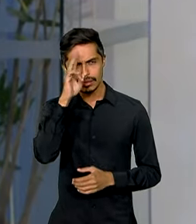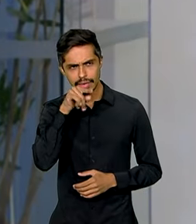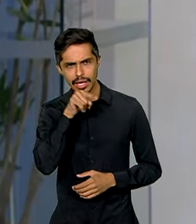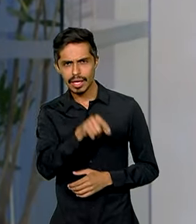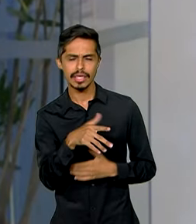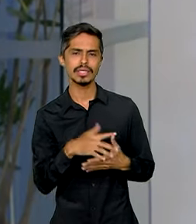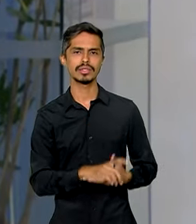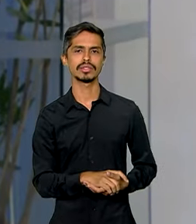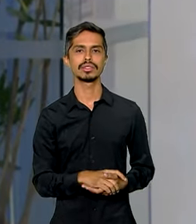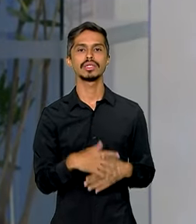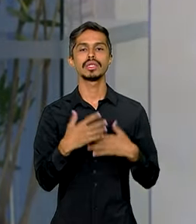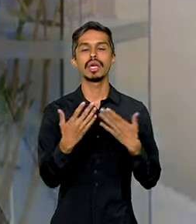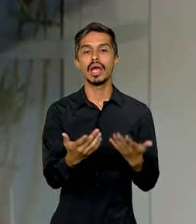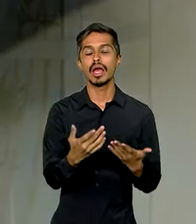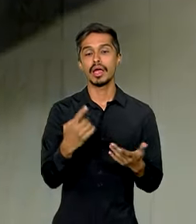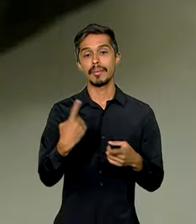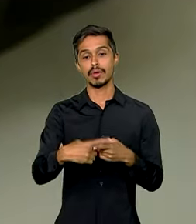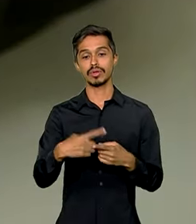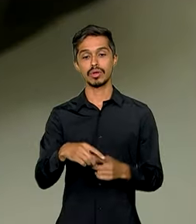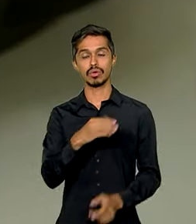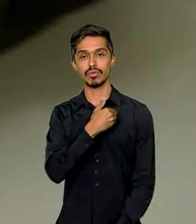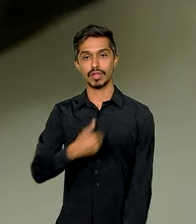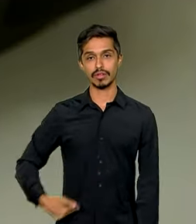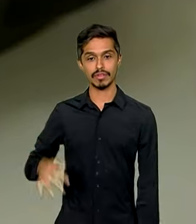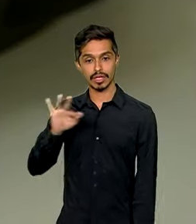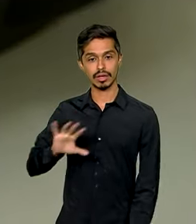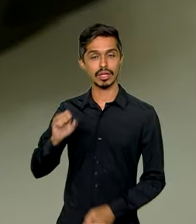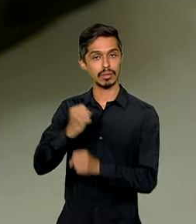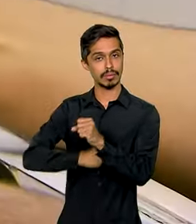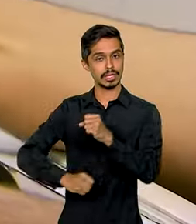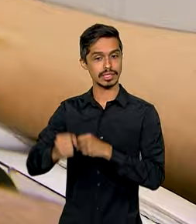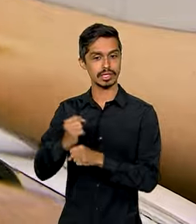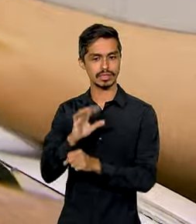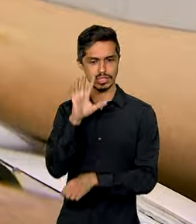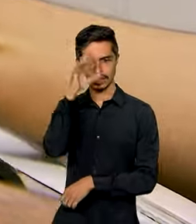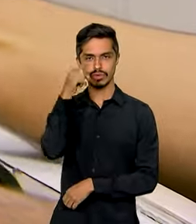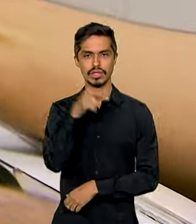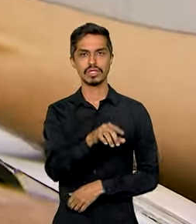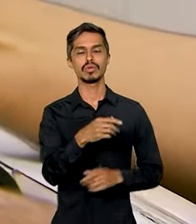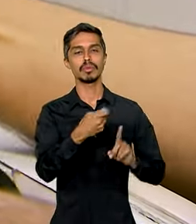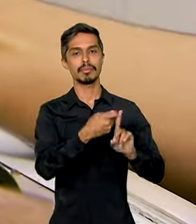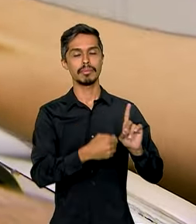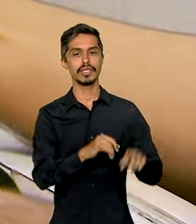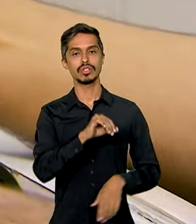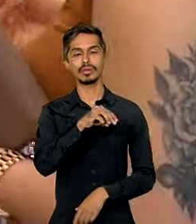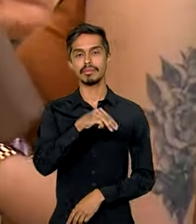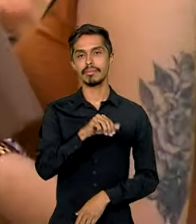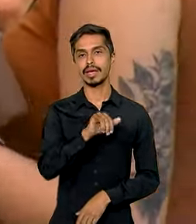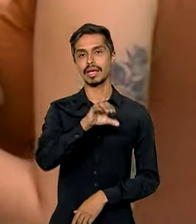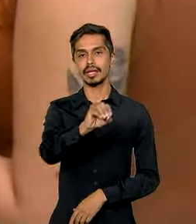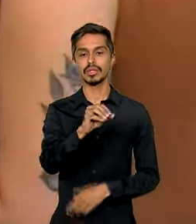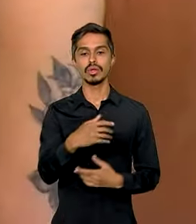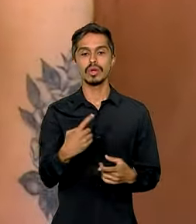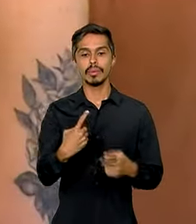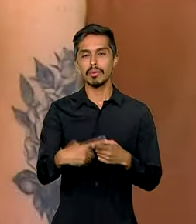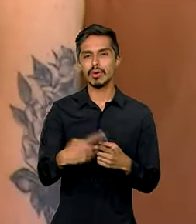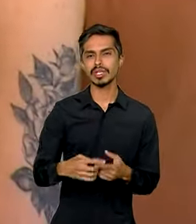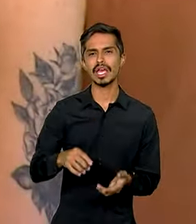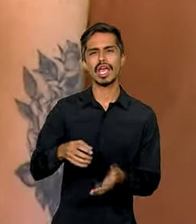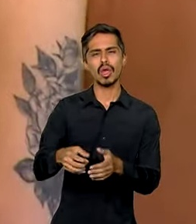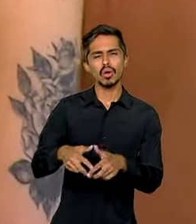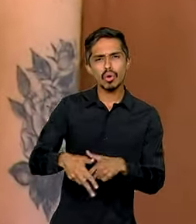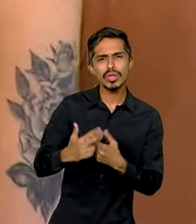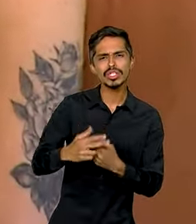da tabela do imposto de renda foi definida pelo governo federal no ano passado, em maio, e corrigia ali uma injustiça tributária que